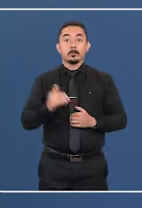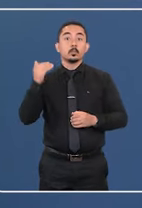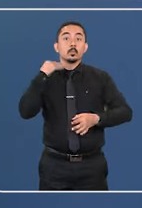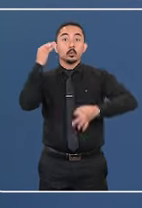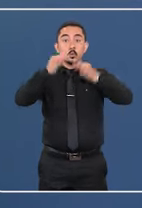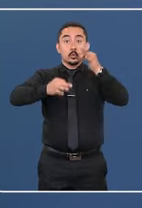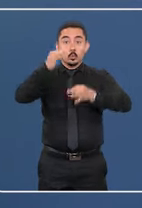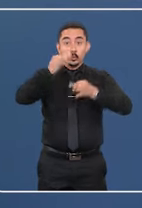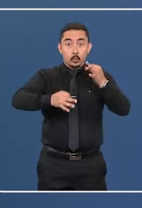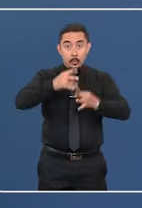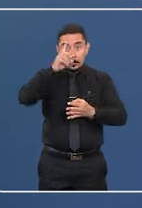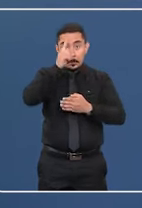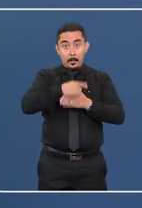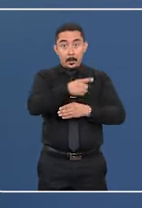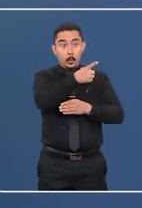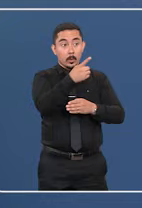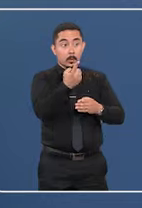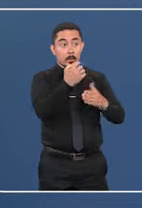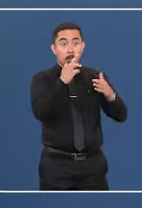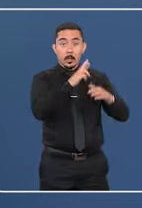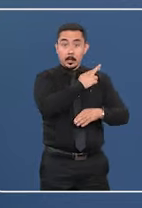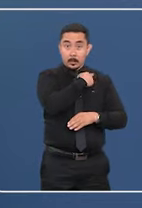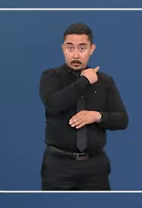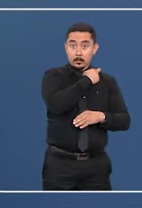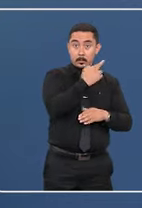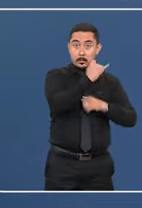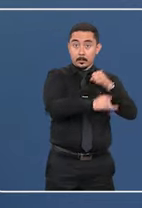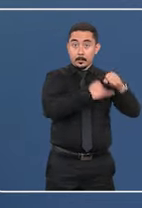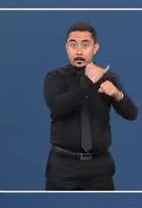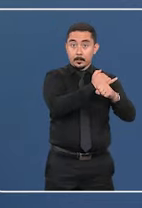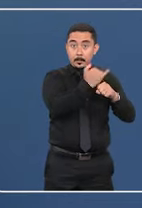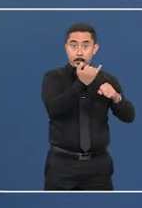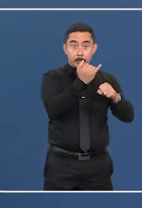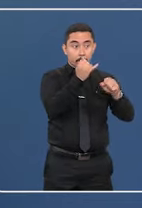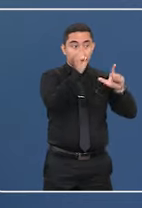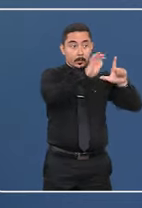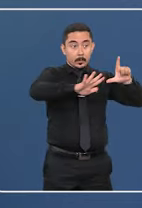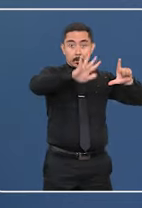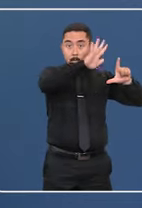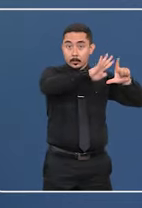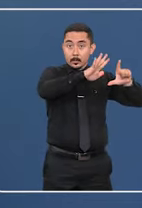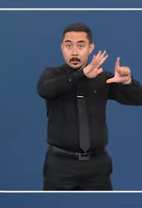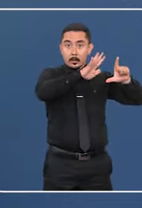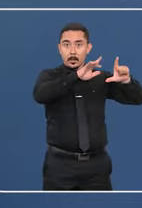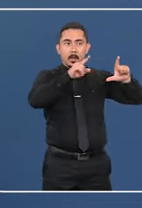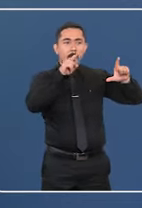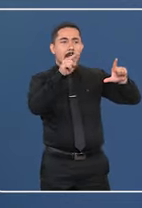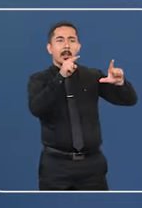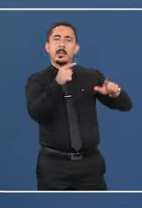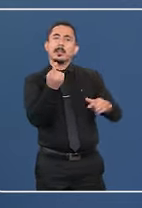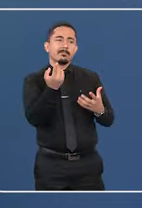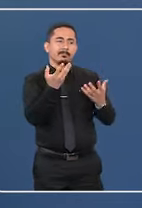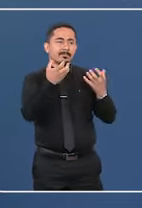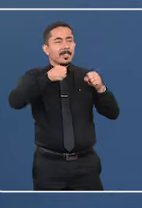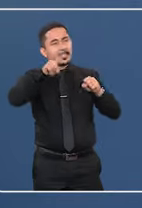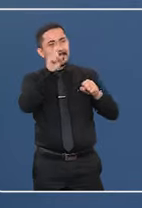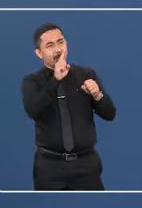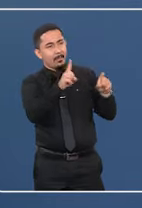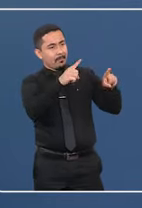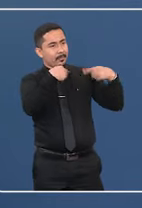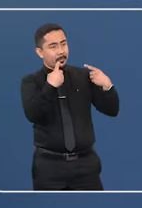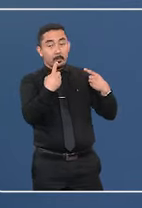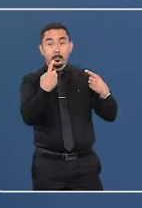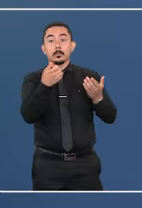juiz mandou o provedor de internet remover uma página que o autor da ação considerou ofensiva sob pena de